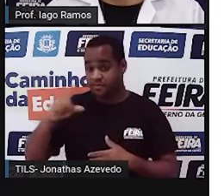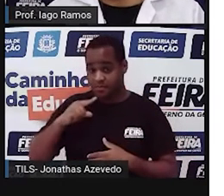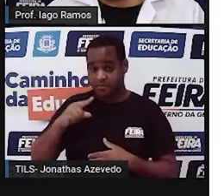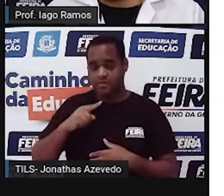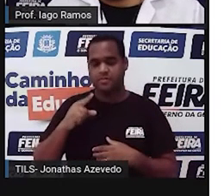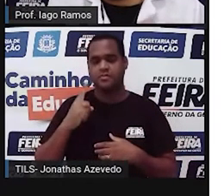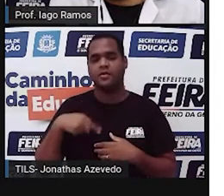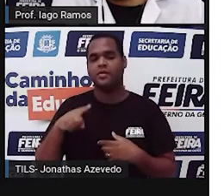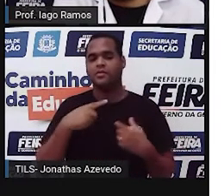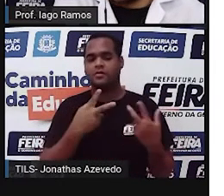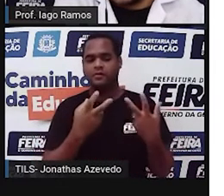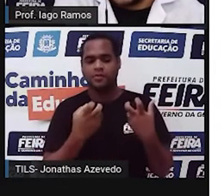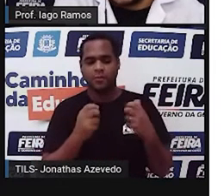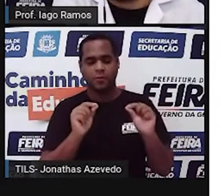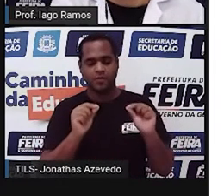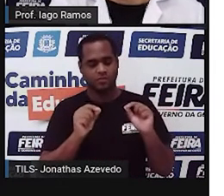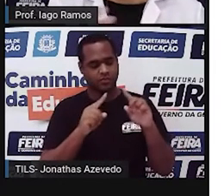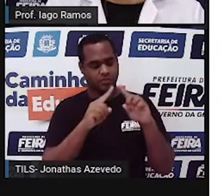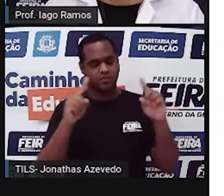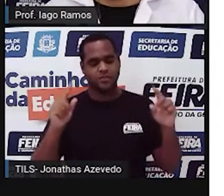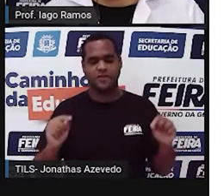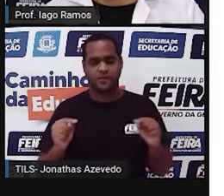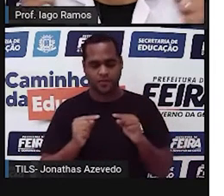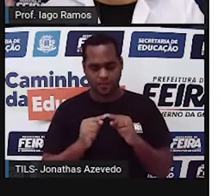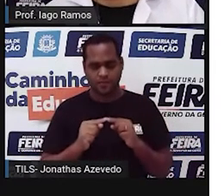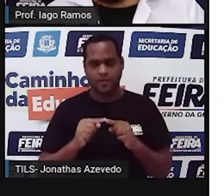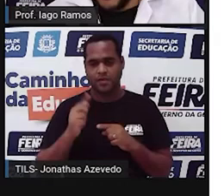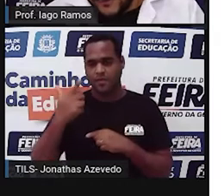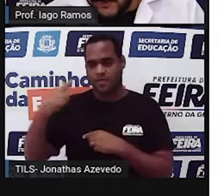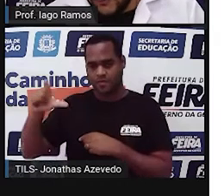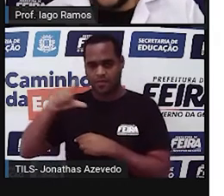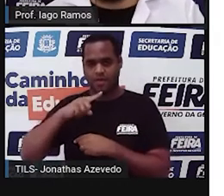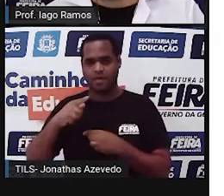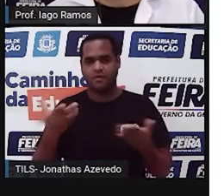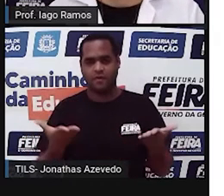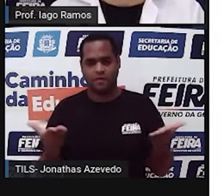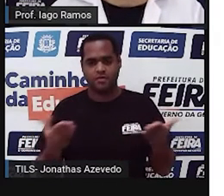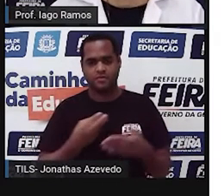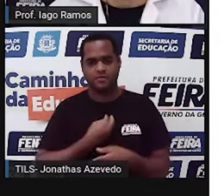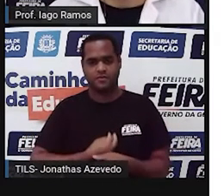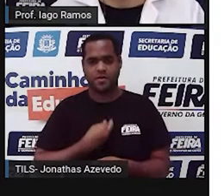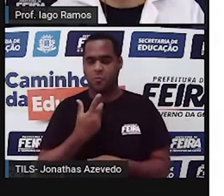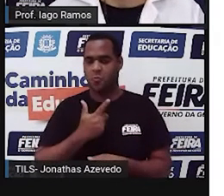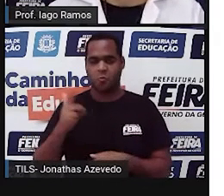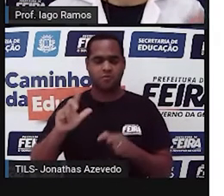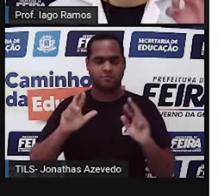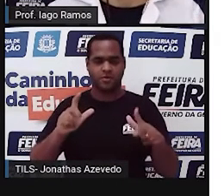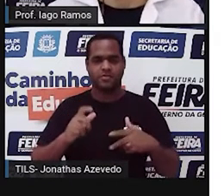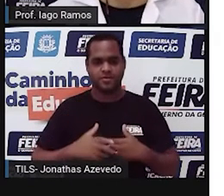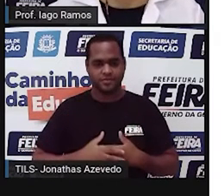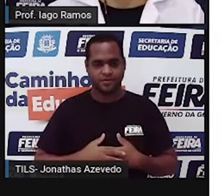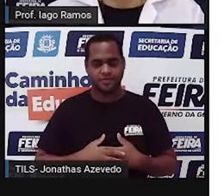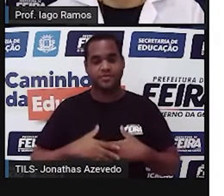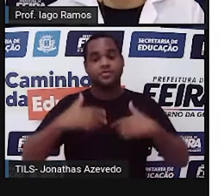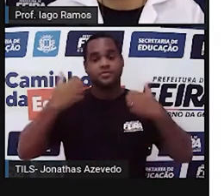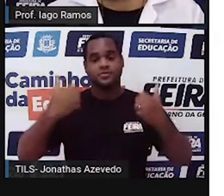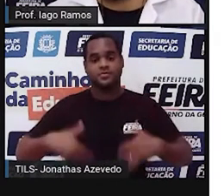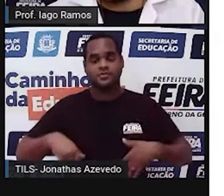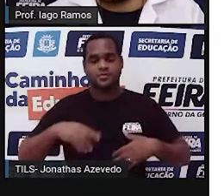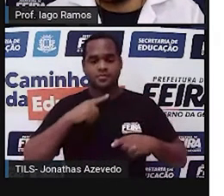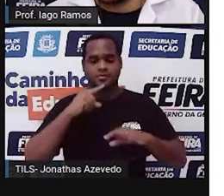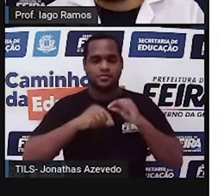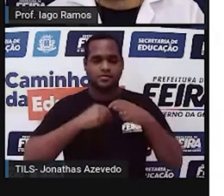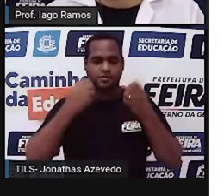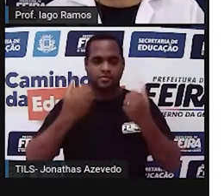gente viu com retângulos. Nessa aula a gente vai ver com outro polígono, certo? Bom, mas o que é que a gente está